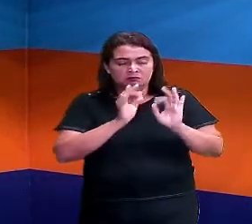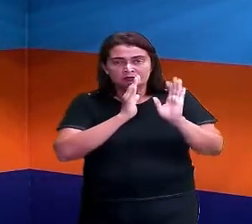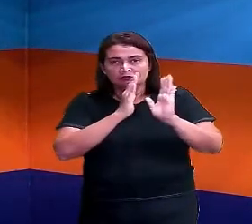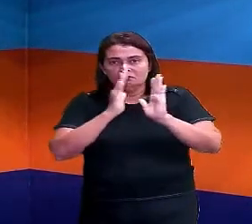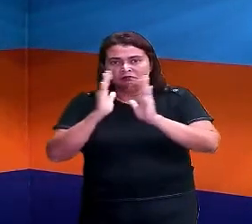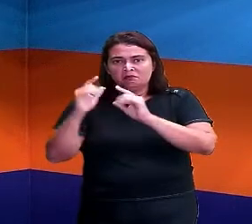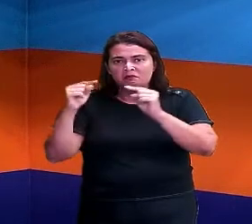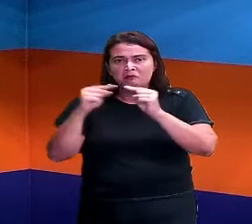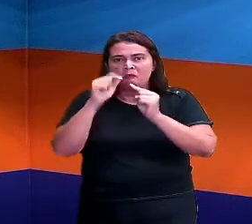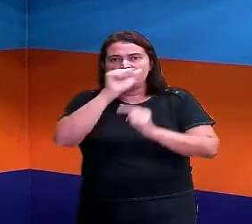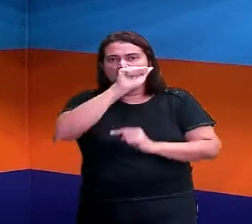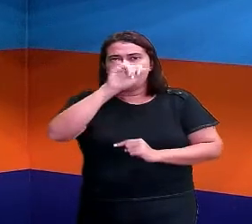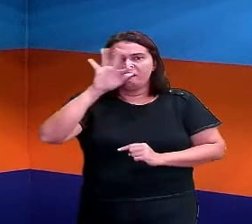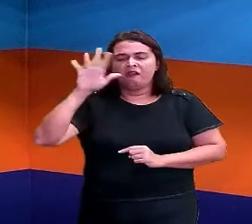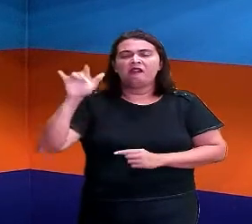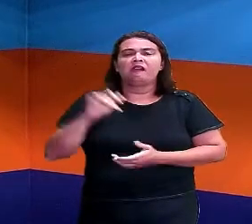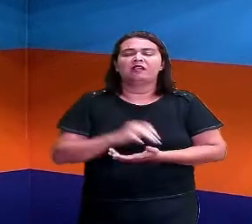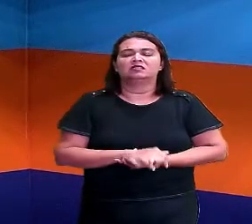o alfabeto.